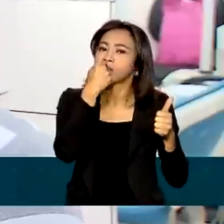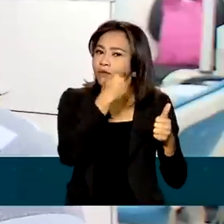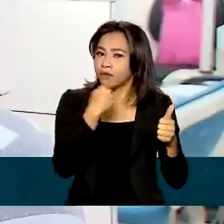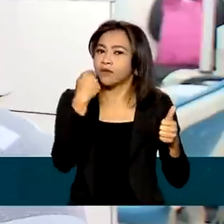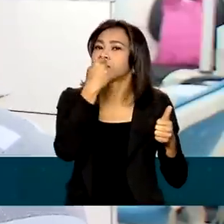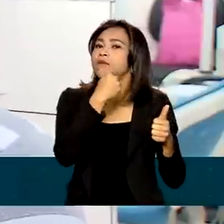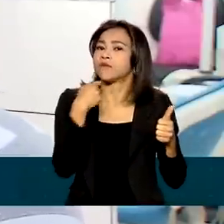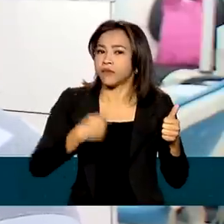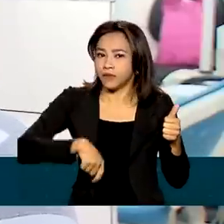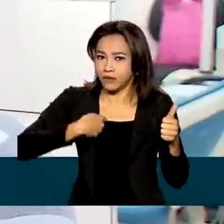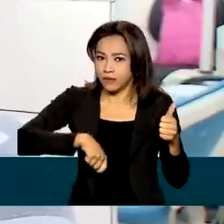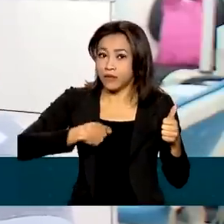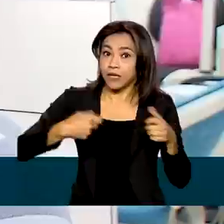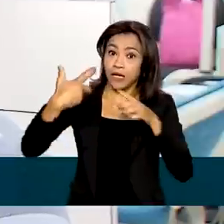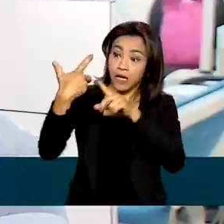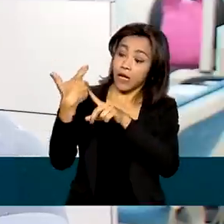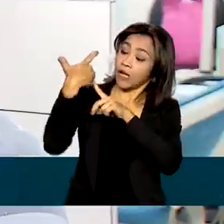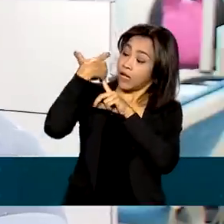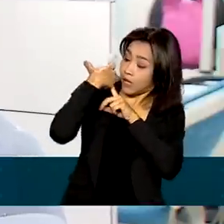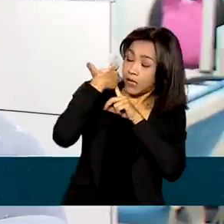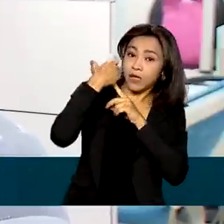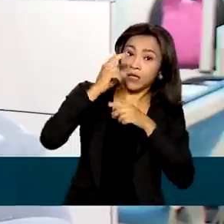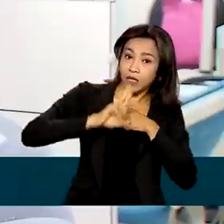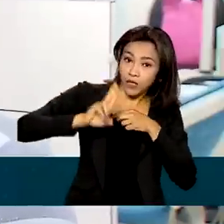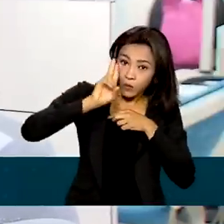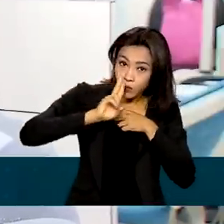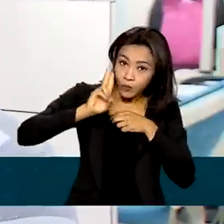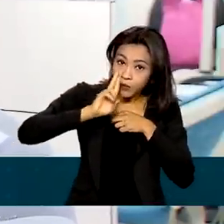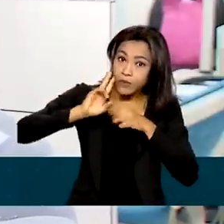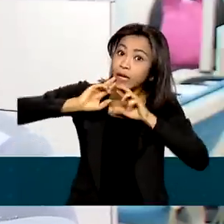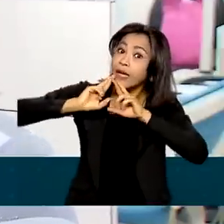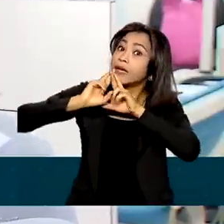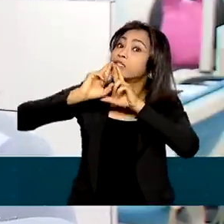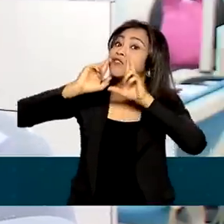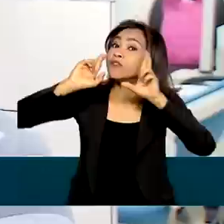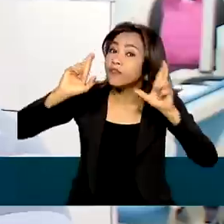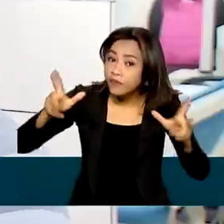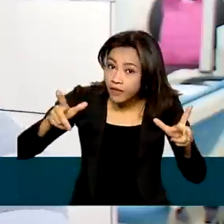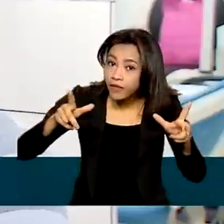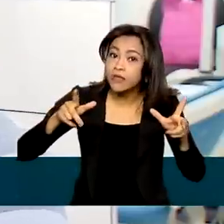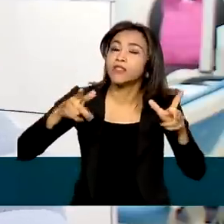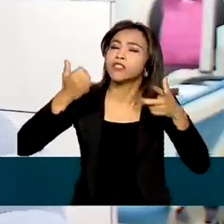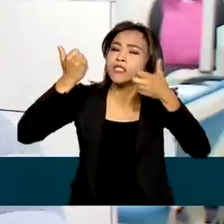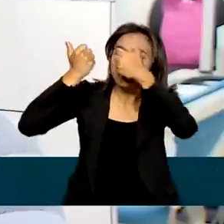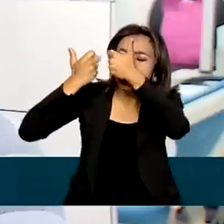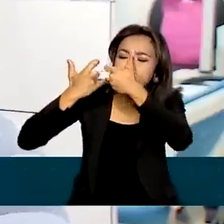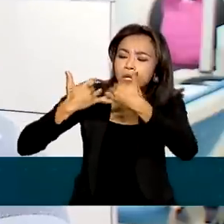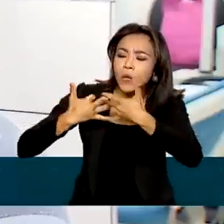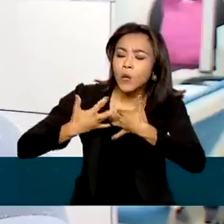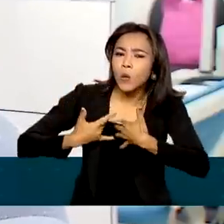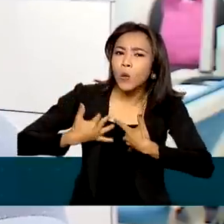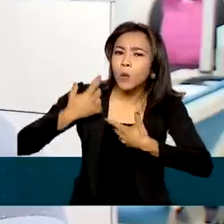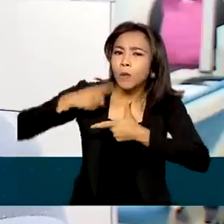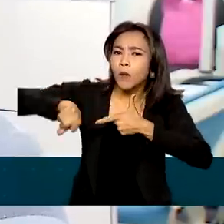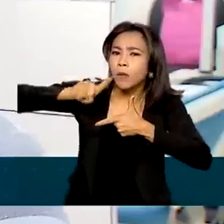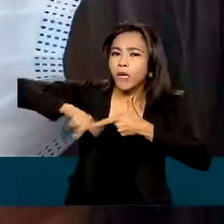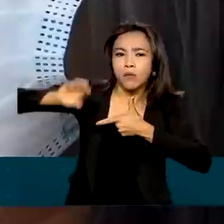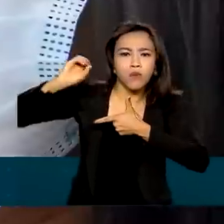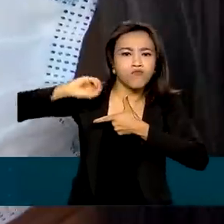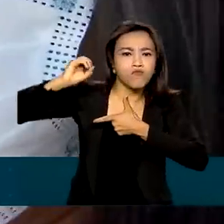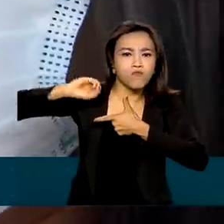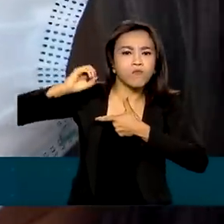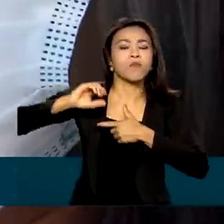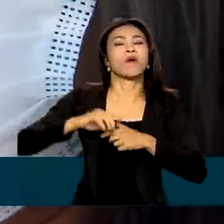que a anestesia que eles usam na gente é uma anestesia diferenciada, me explicou que não tinha nenhum problema, né?